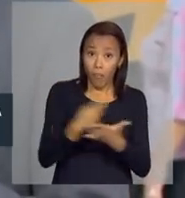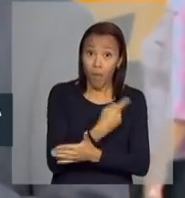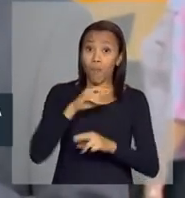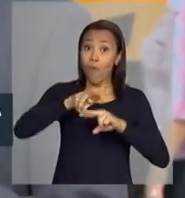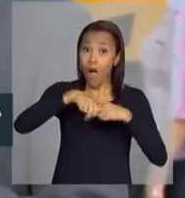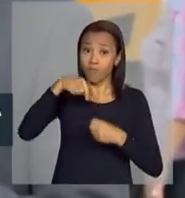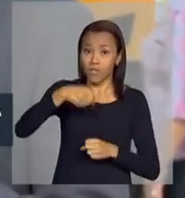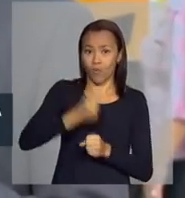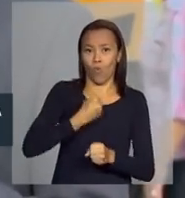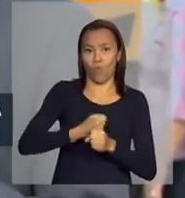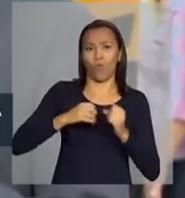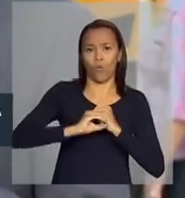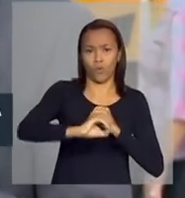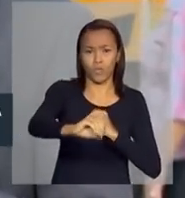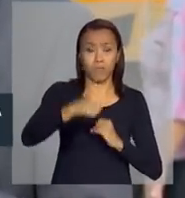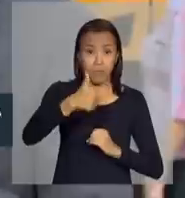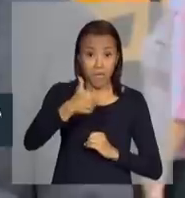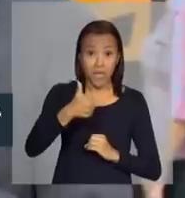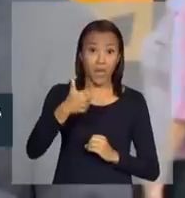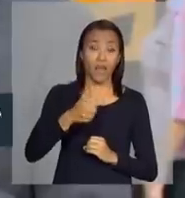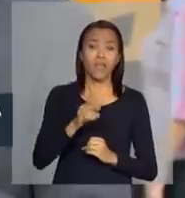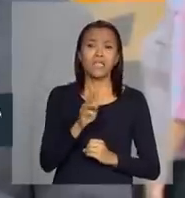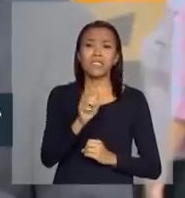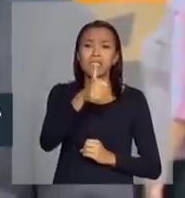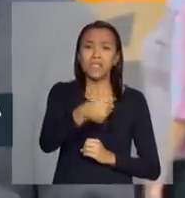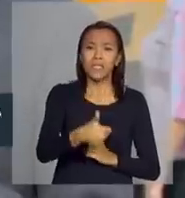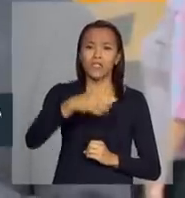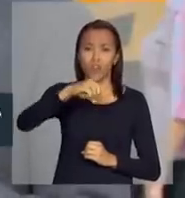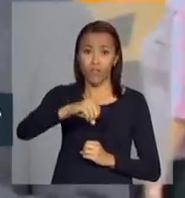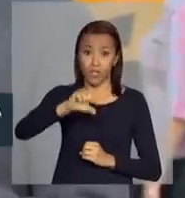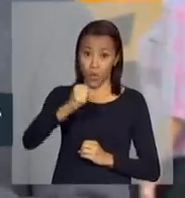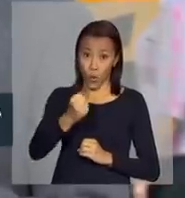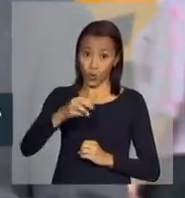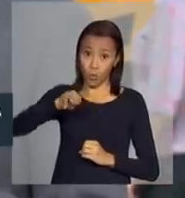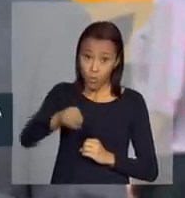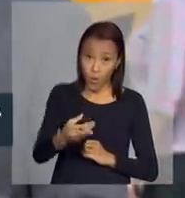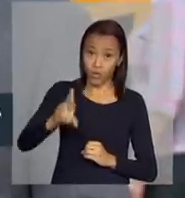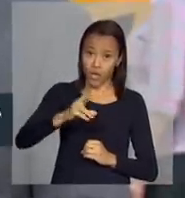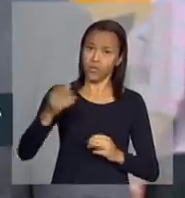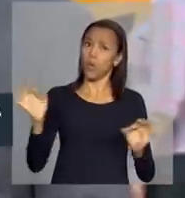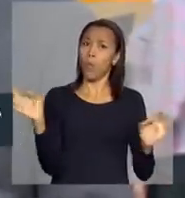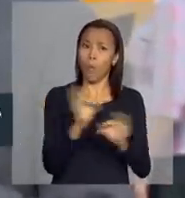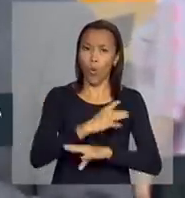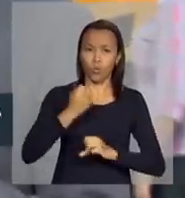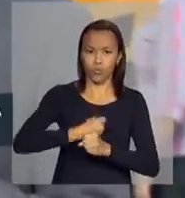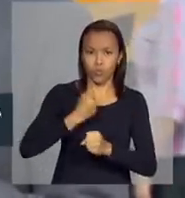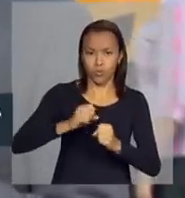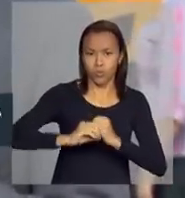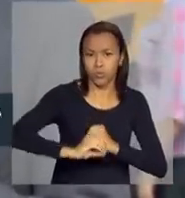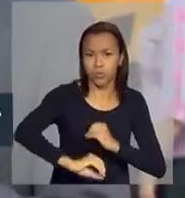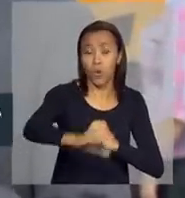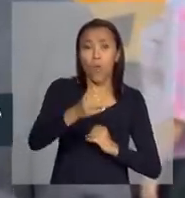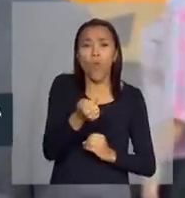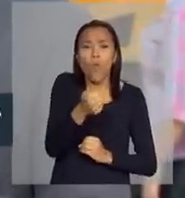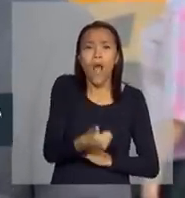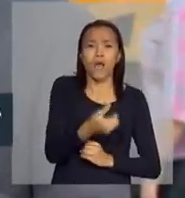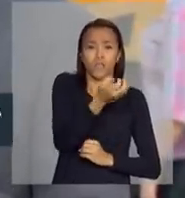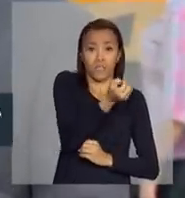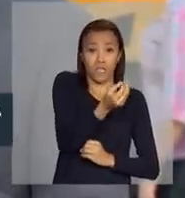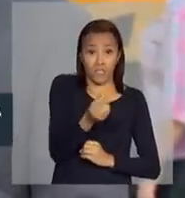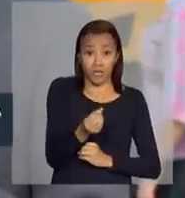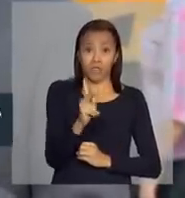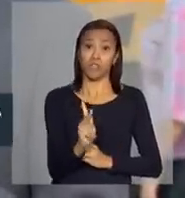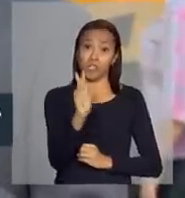primeira parte do projeto custou 198 milhões de reais e, quando estiver completamente concluído, vai ter quase 600